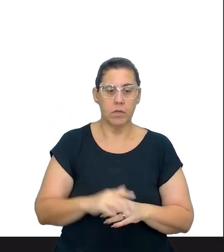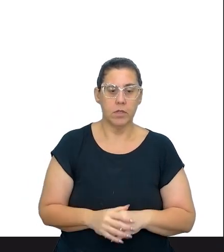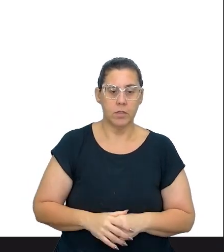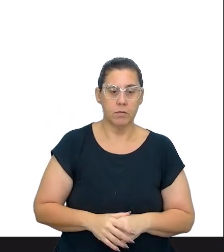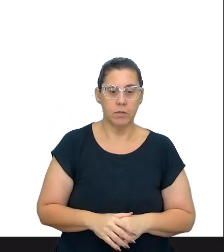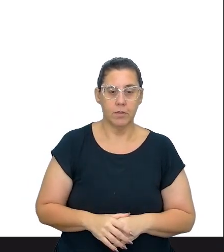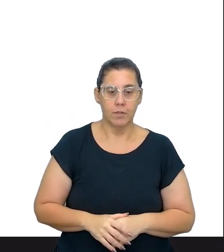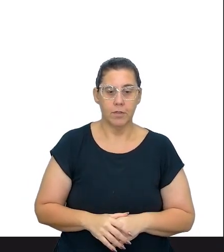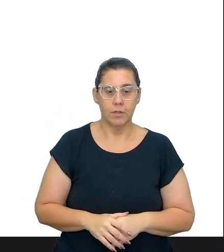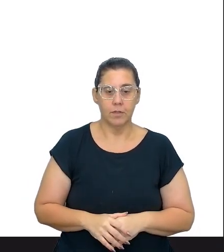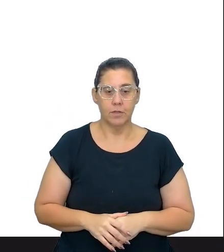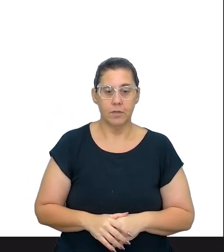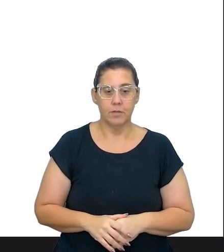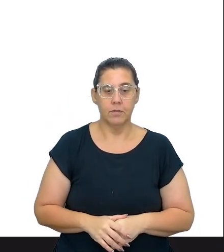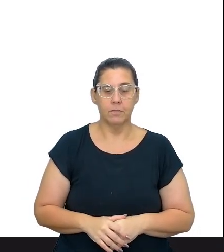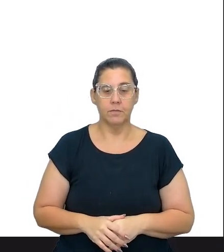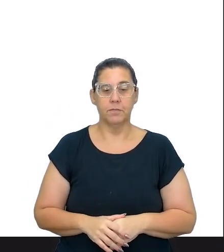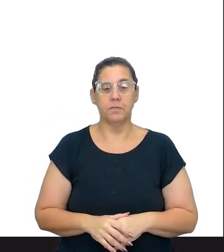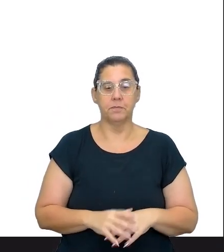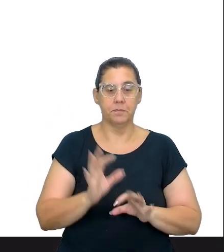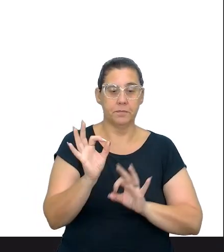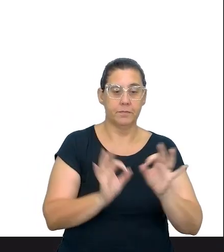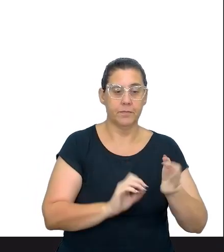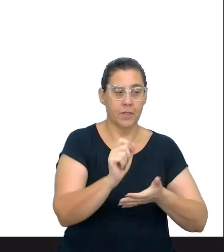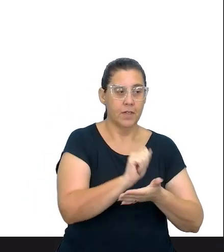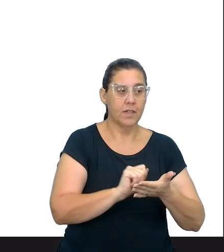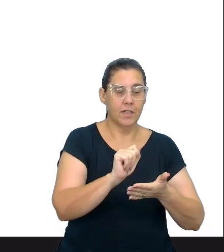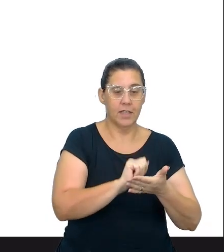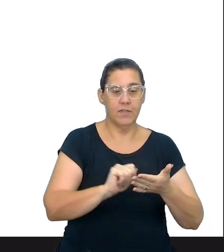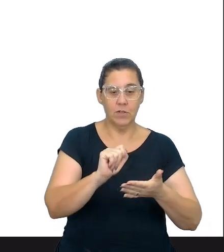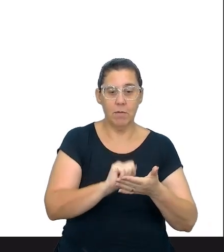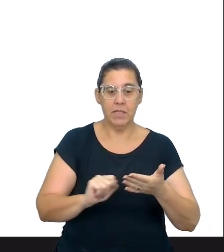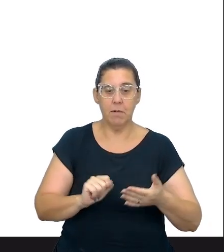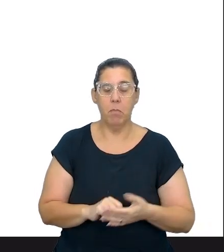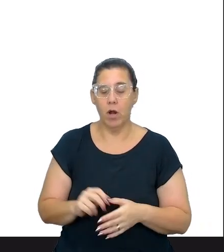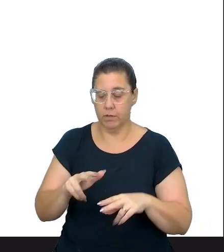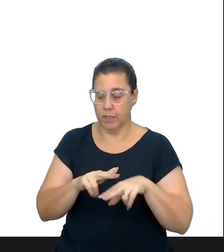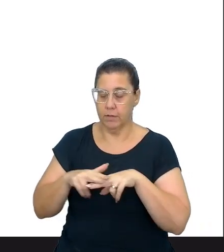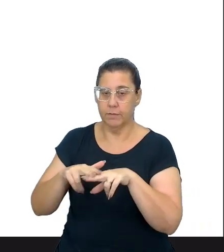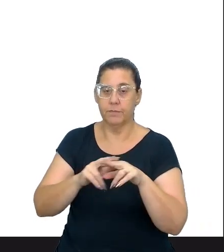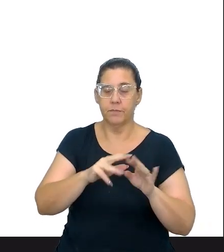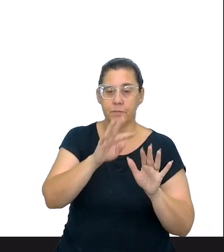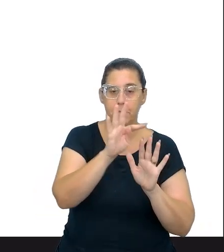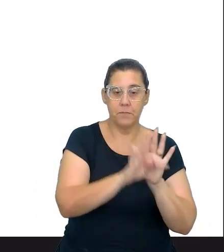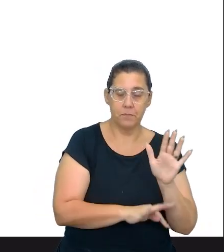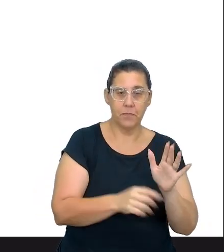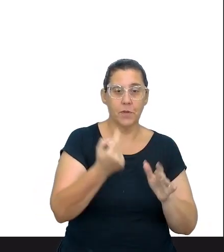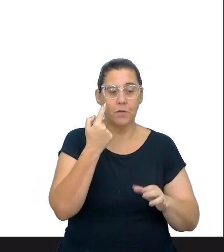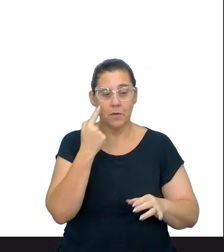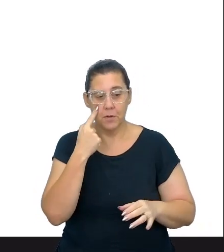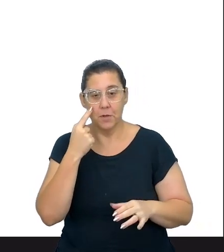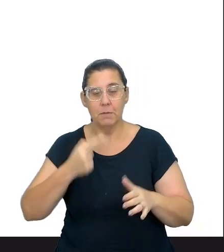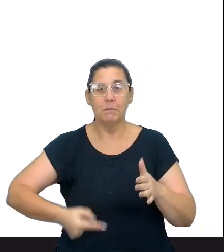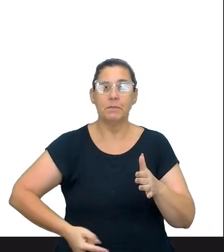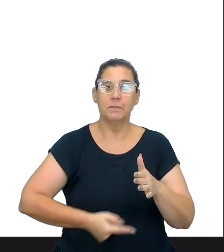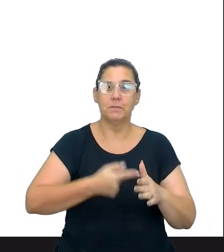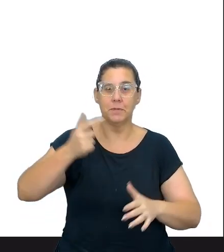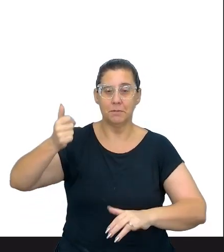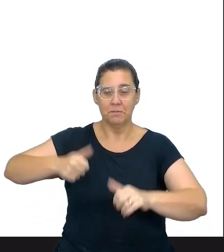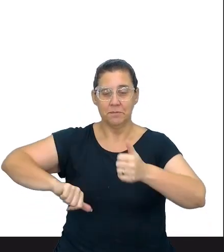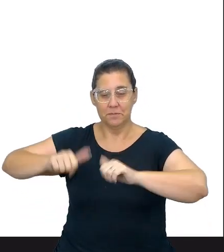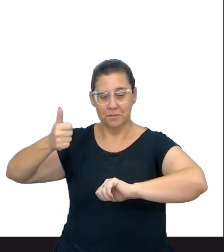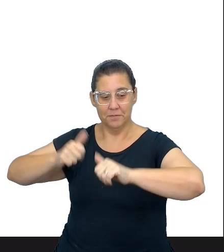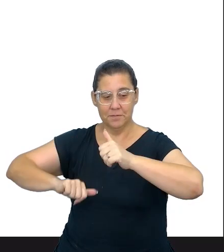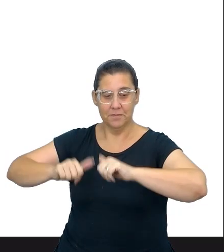A sétima, produção escrita. E a oitava, revendo o texto. Então, como vocês podem ver, a primeira coisa que eu tenho que analisar